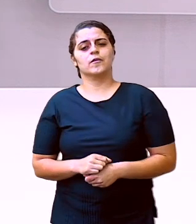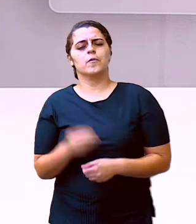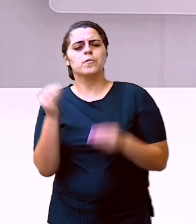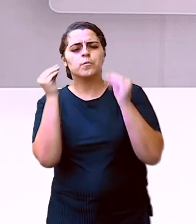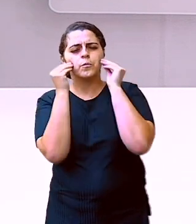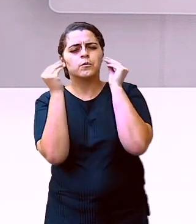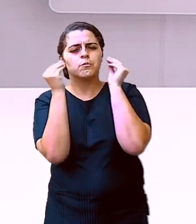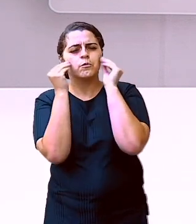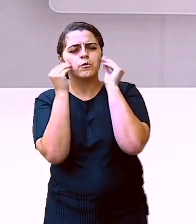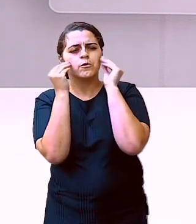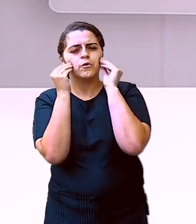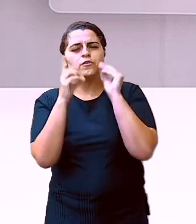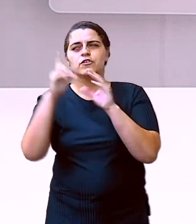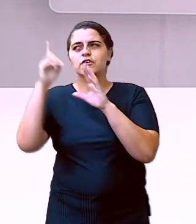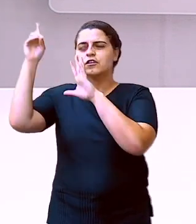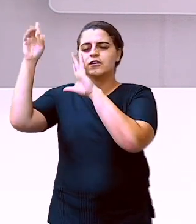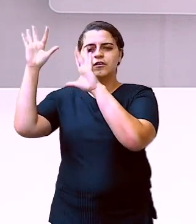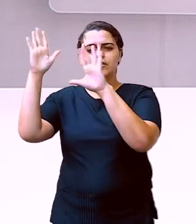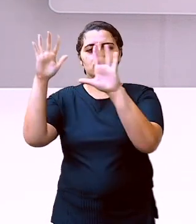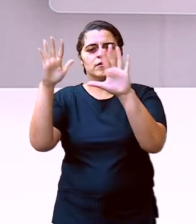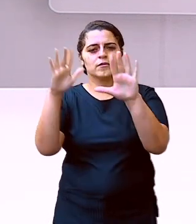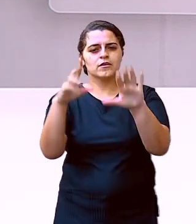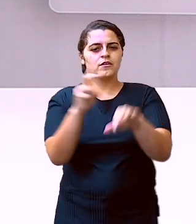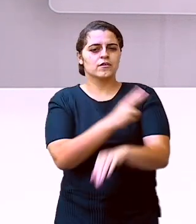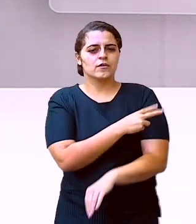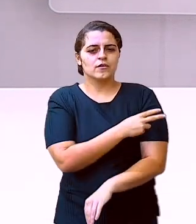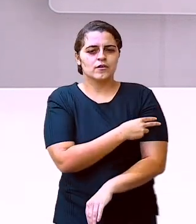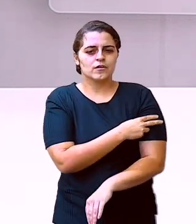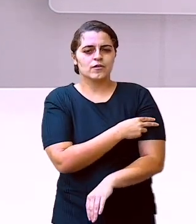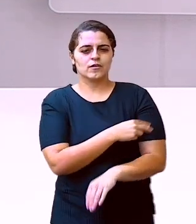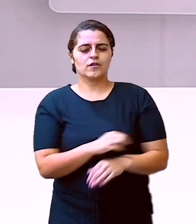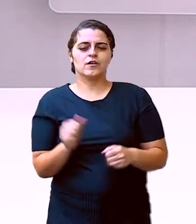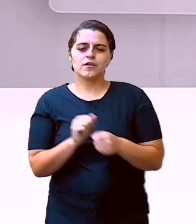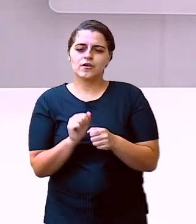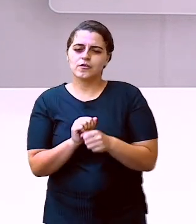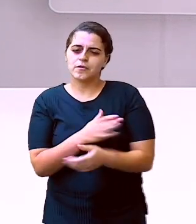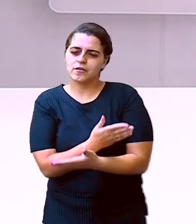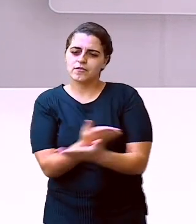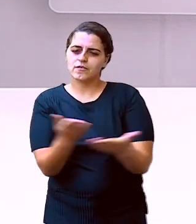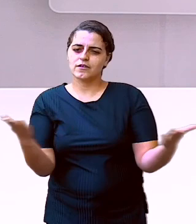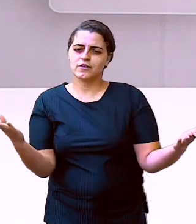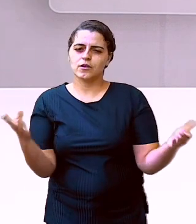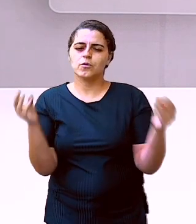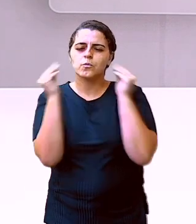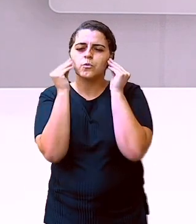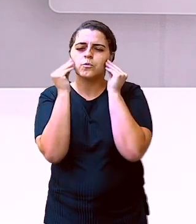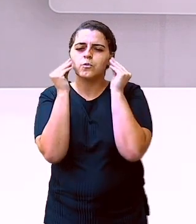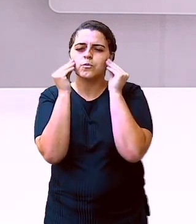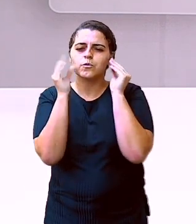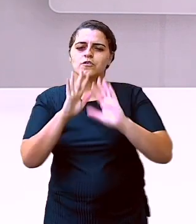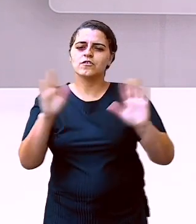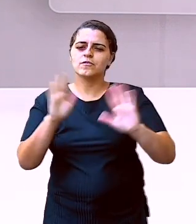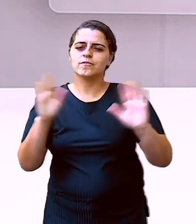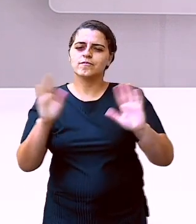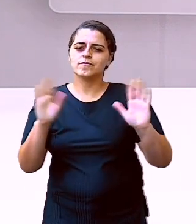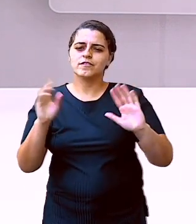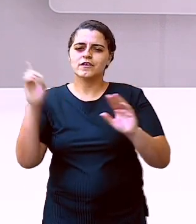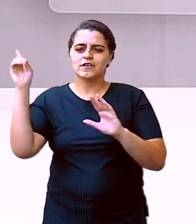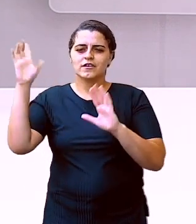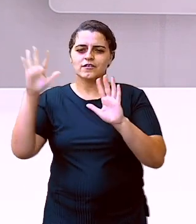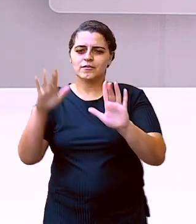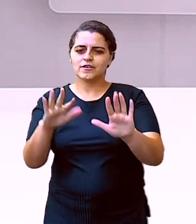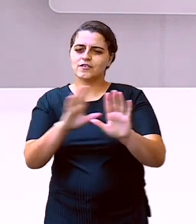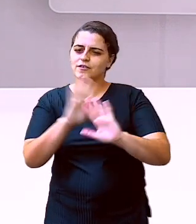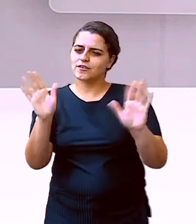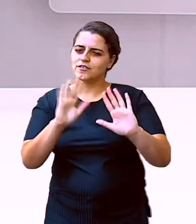Um beijo para todo o segundo ano. E te aguardo na nossa próxima aula. Um beijo. Fica com Deus.